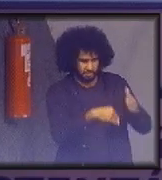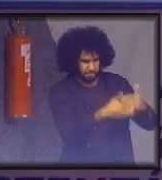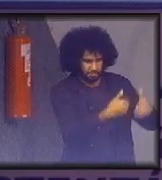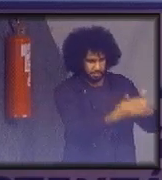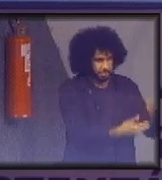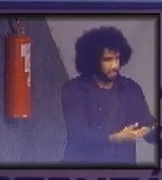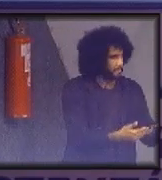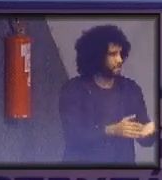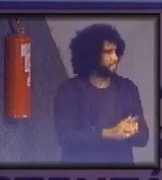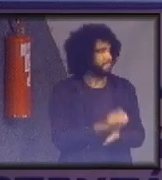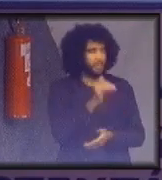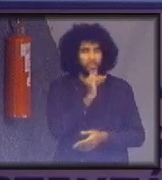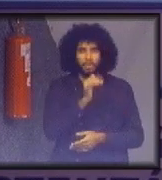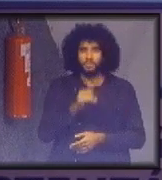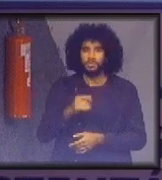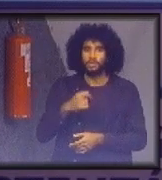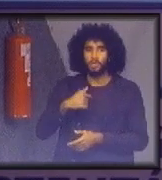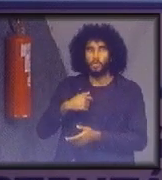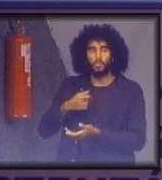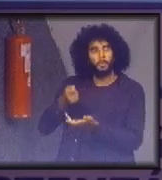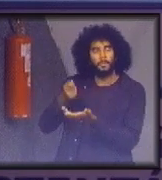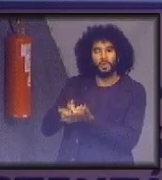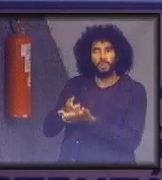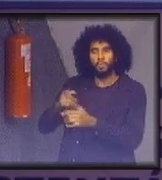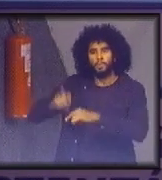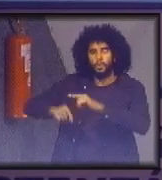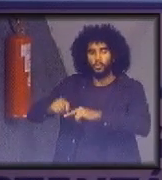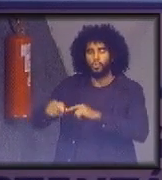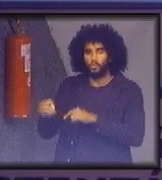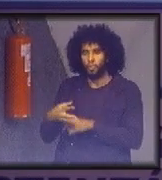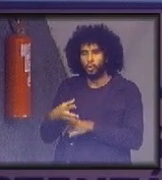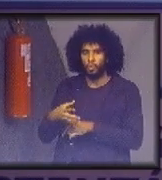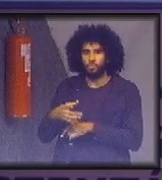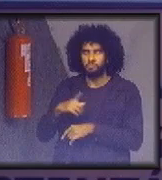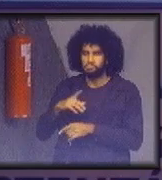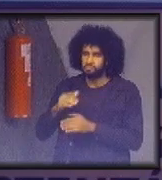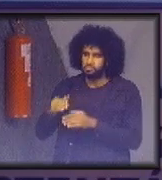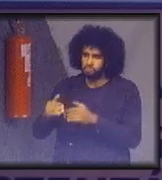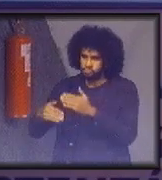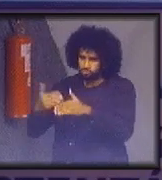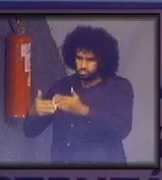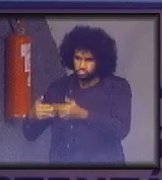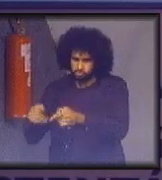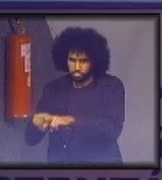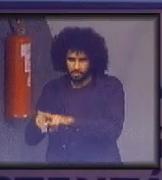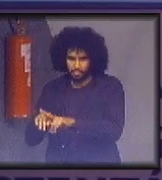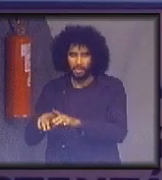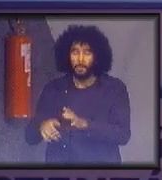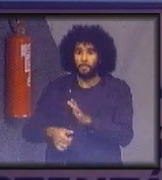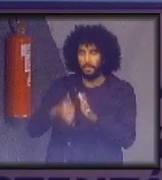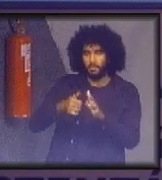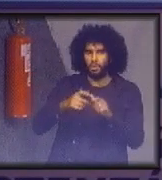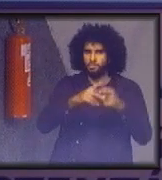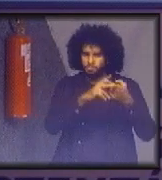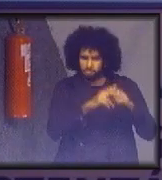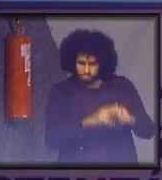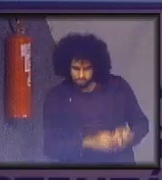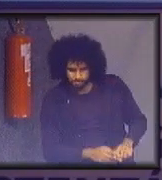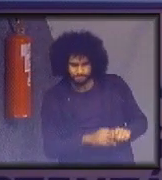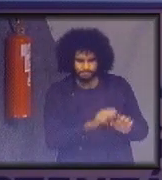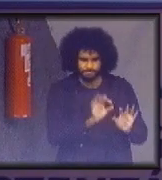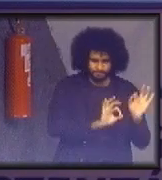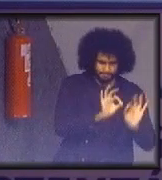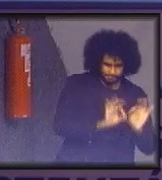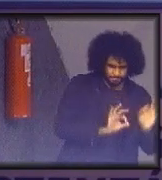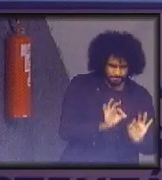novo quando esgotar totalmente a possibilidade de estender a vida útil do produto. Primeiro nós vamos consertar, vamos fazer upgrade, vamos